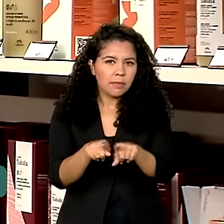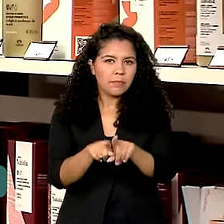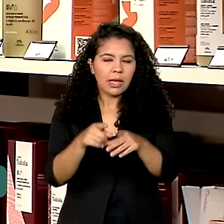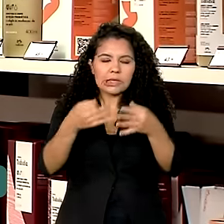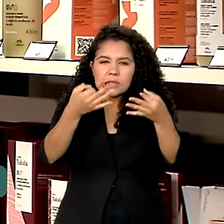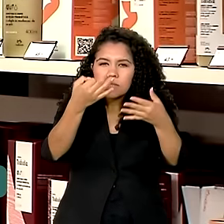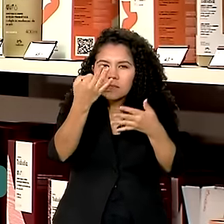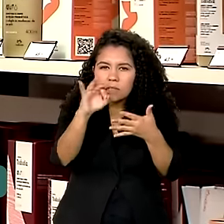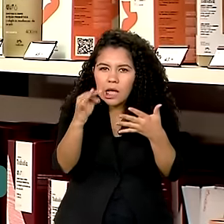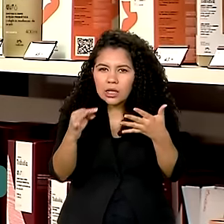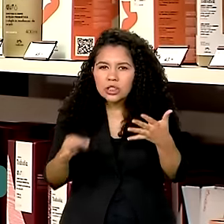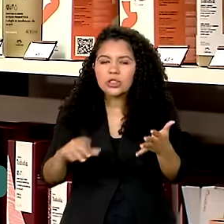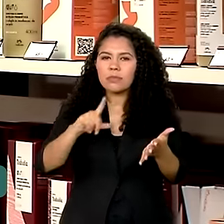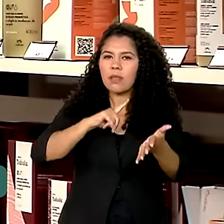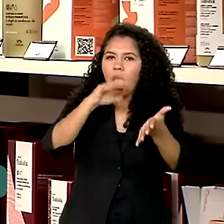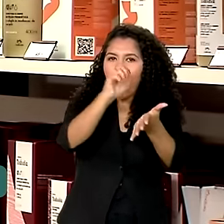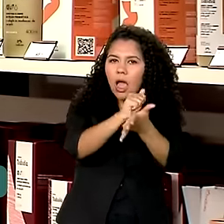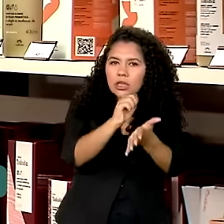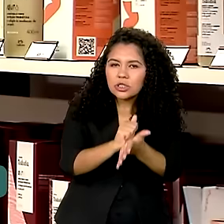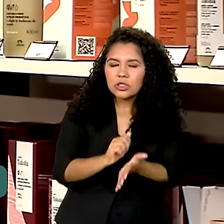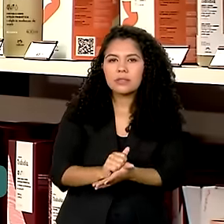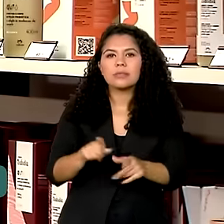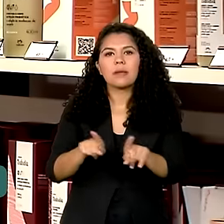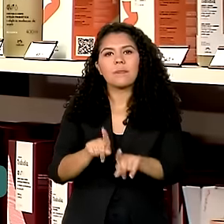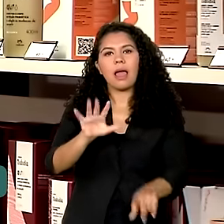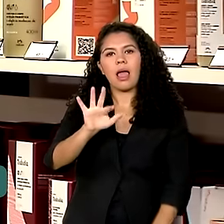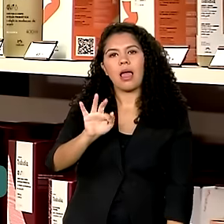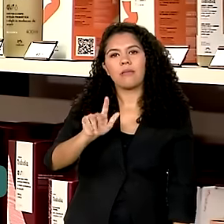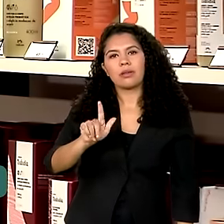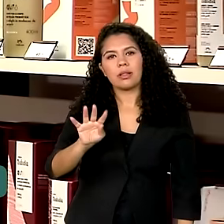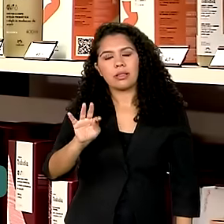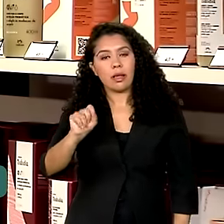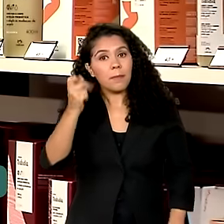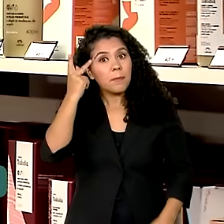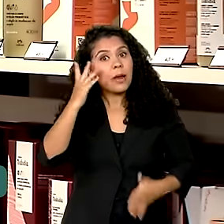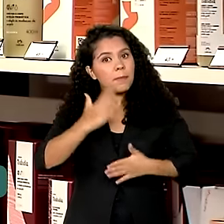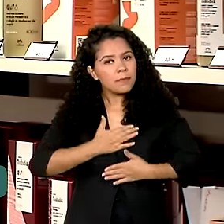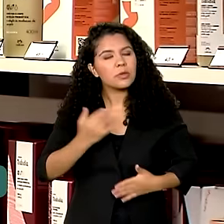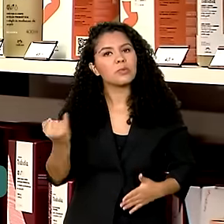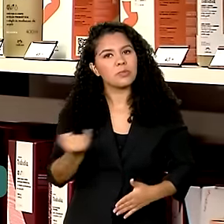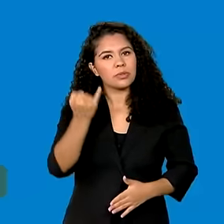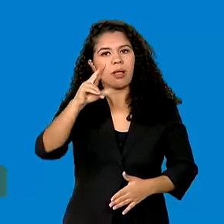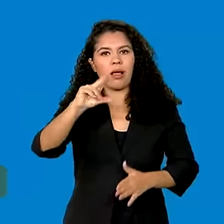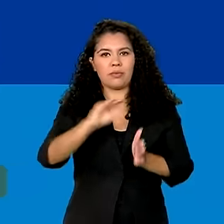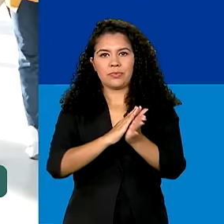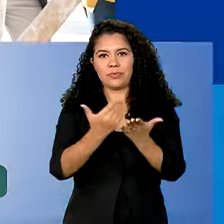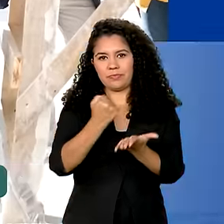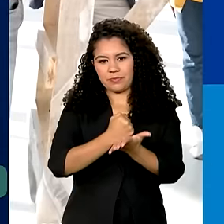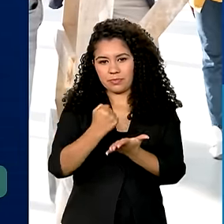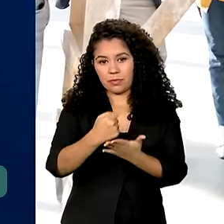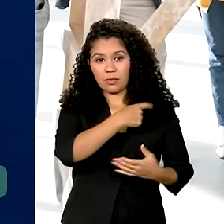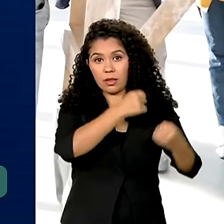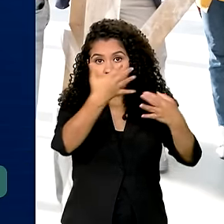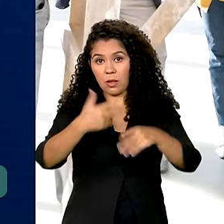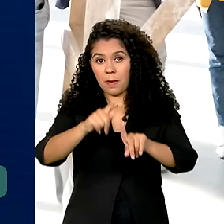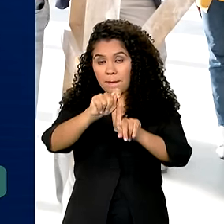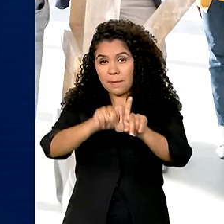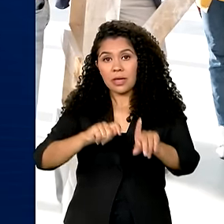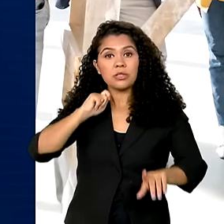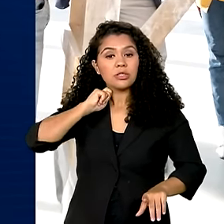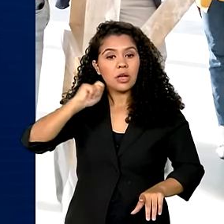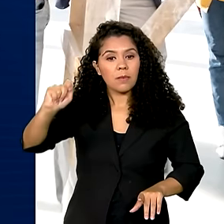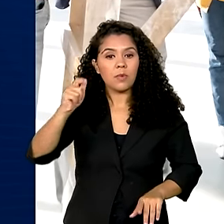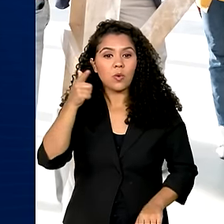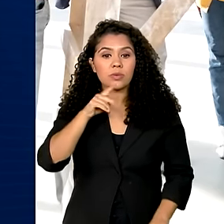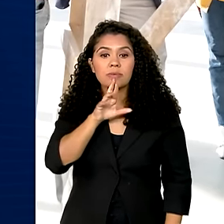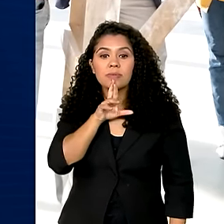registrado, o meu FGTS. Então, para mim é muito importante estar com a carteira assinada. Abril registrou o saldo de mais